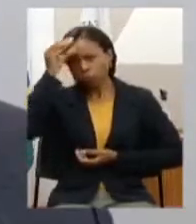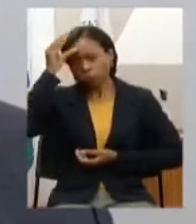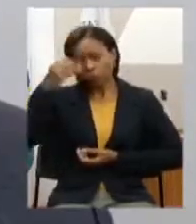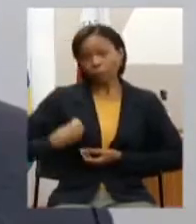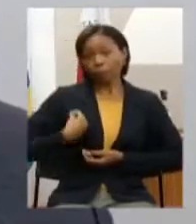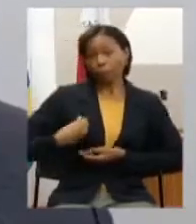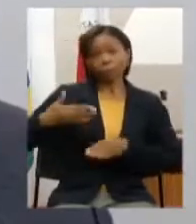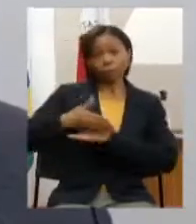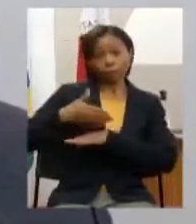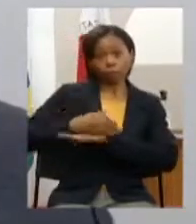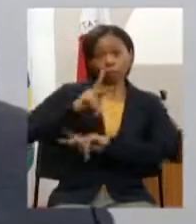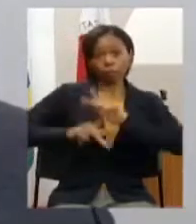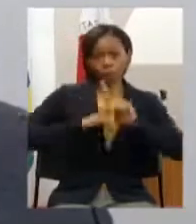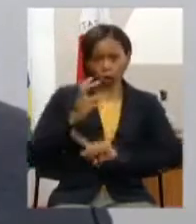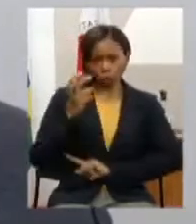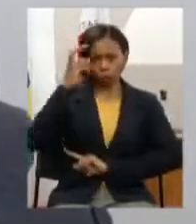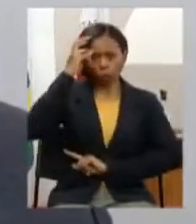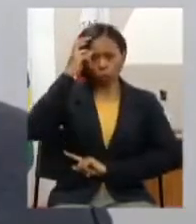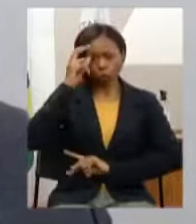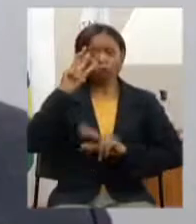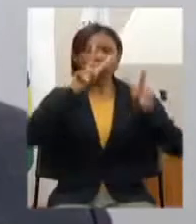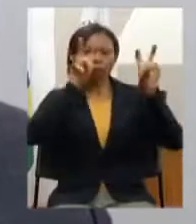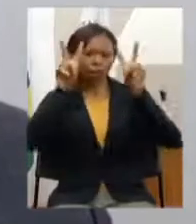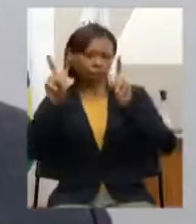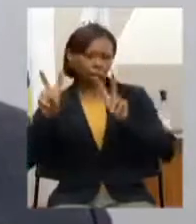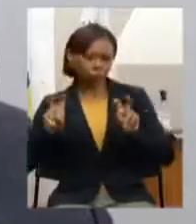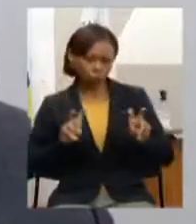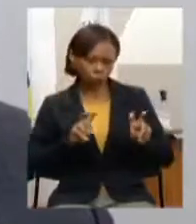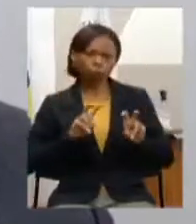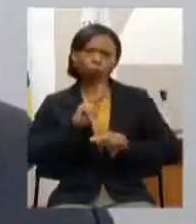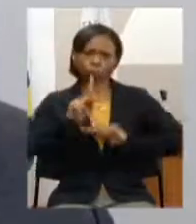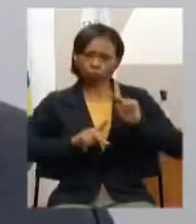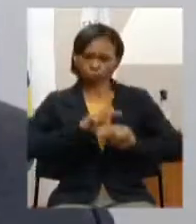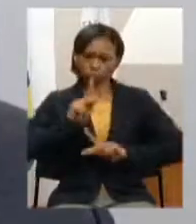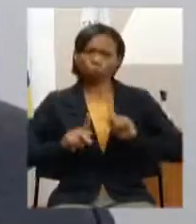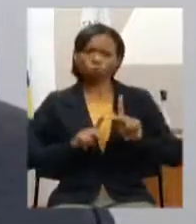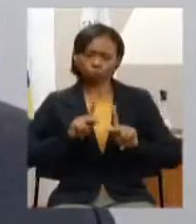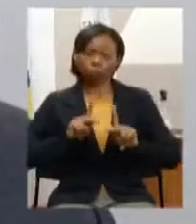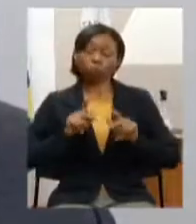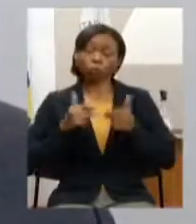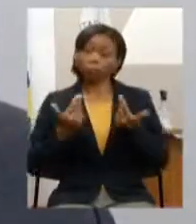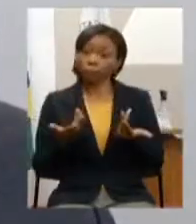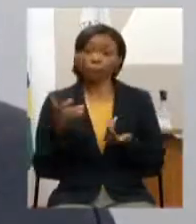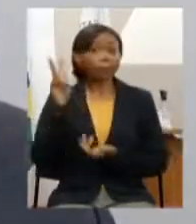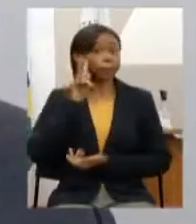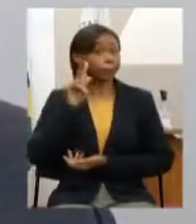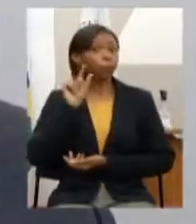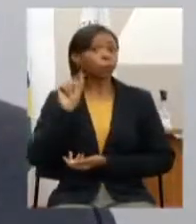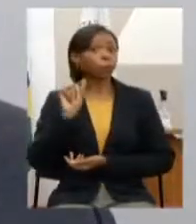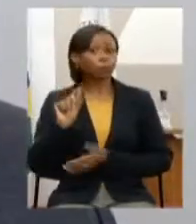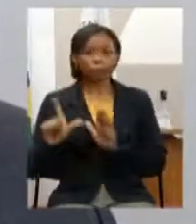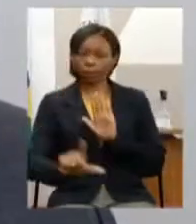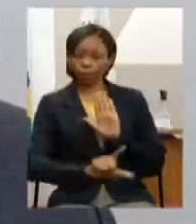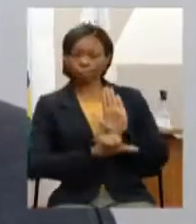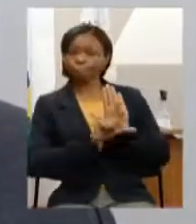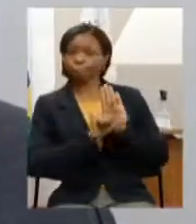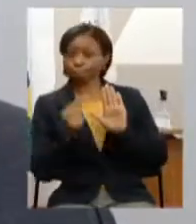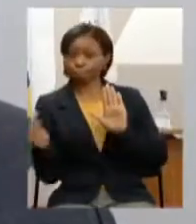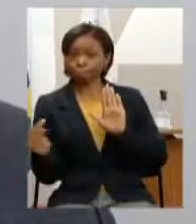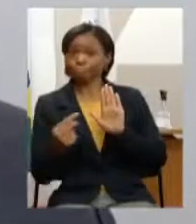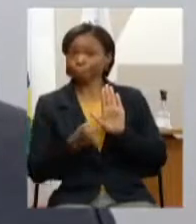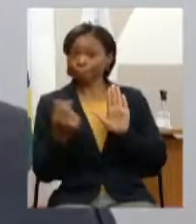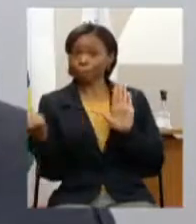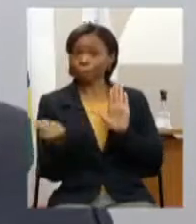cultural e na condução dos assuntos públicos né lembrando que essa lei ela o